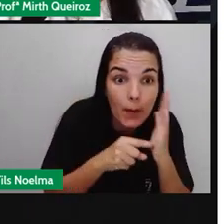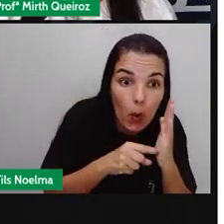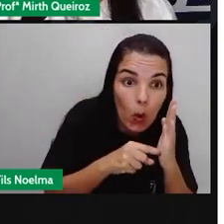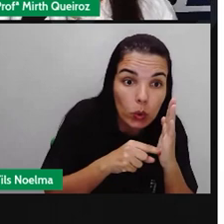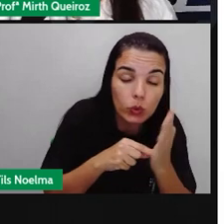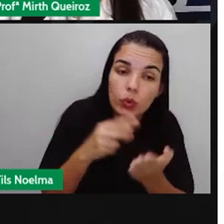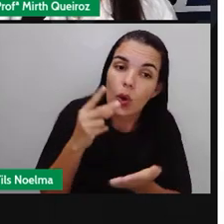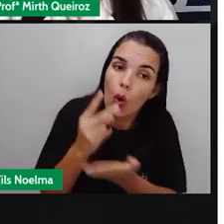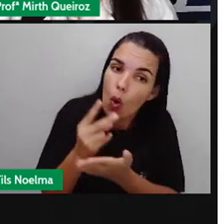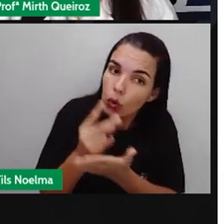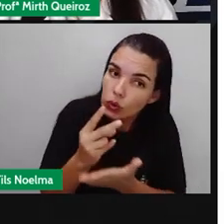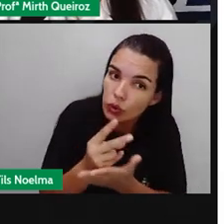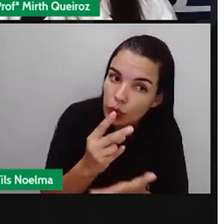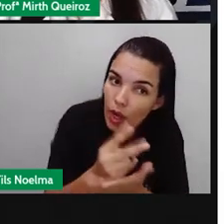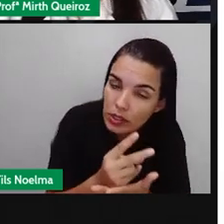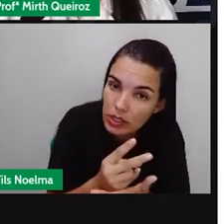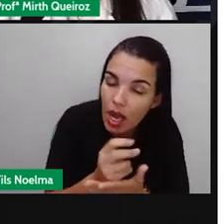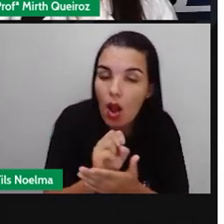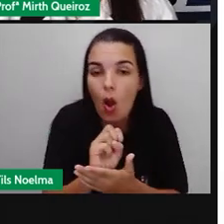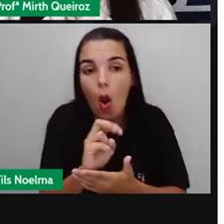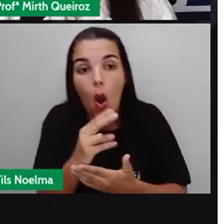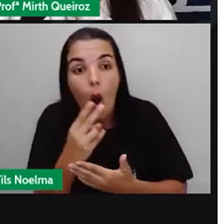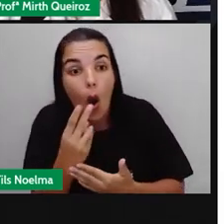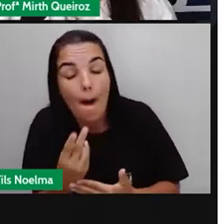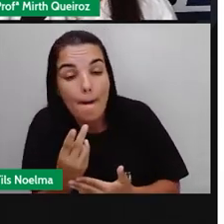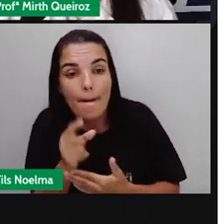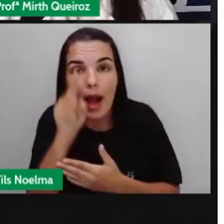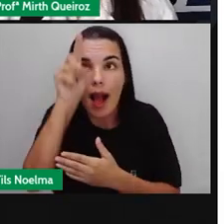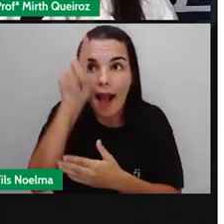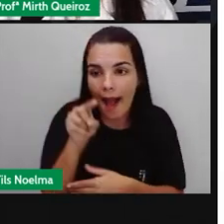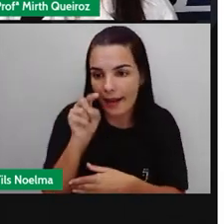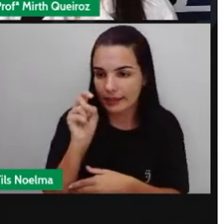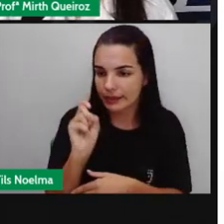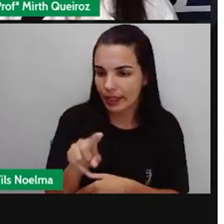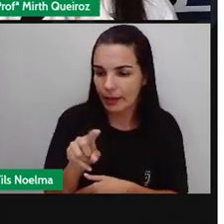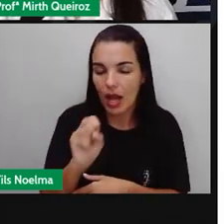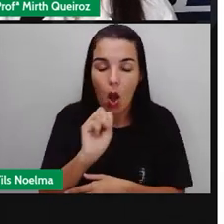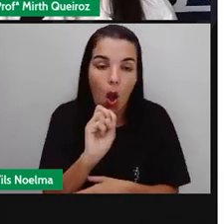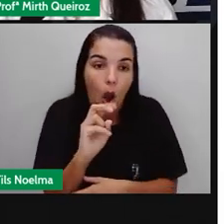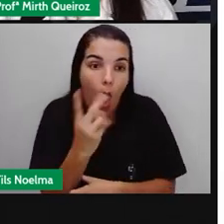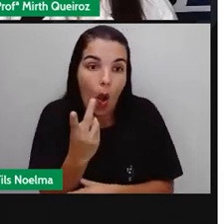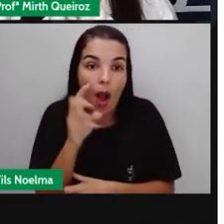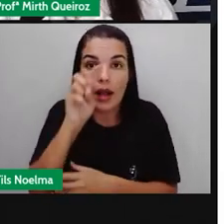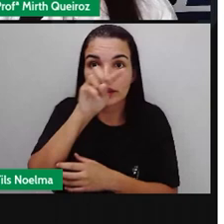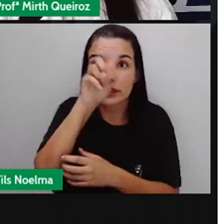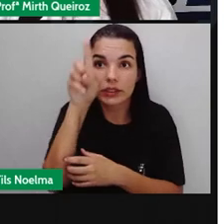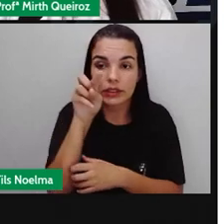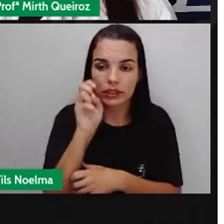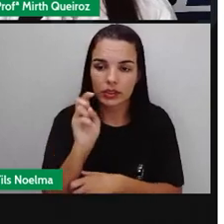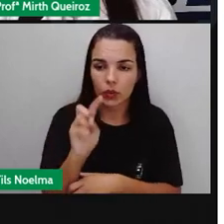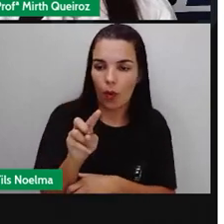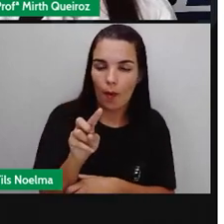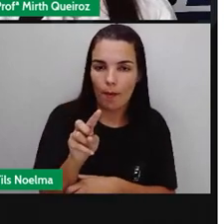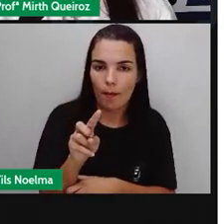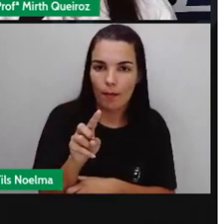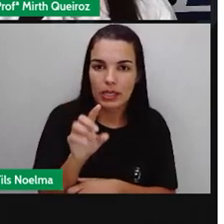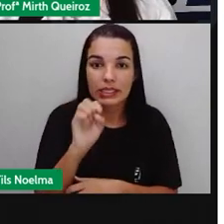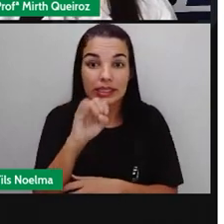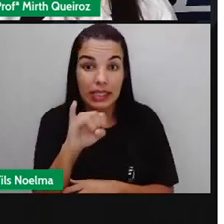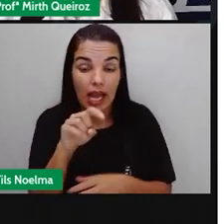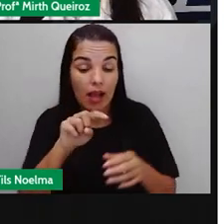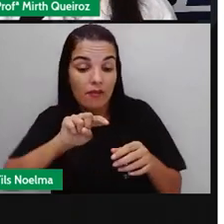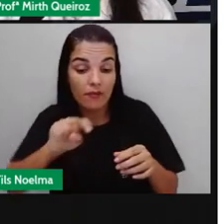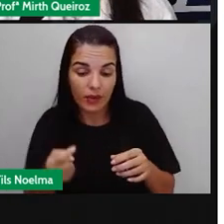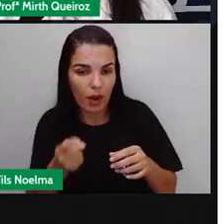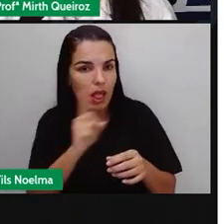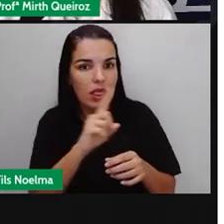ser o ponto final, pode ser a exclamação ou a interrogação. Quando a gente utiliza vírgula, a vírgula não é para encerrar a frase. É